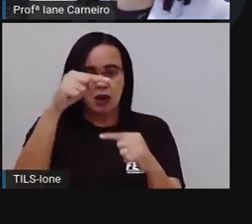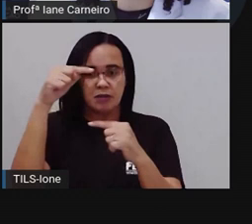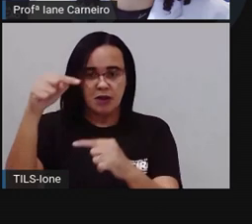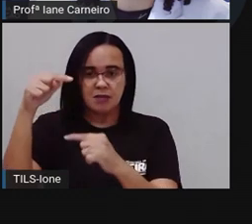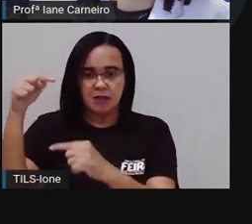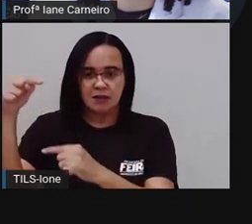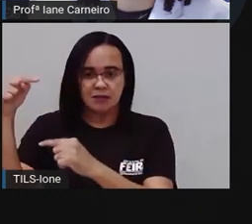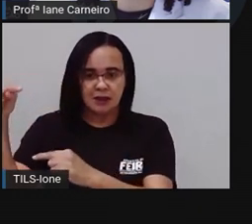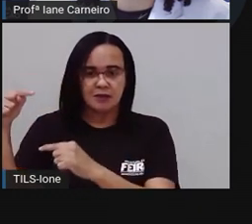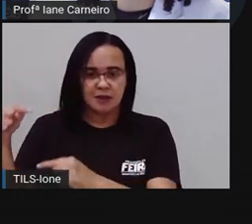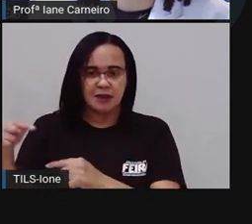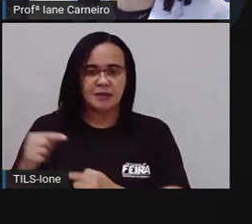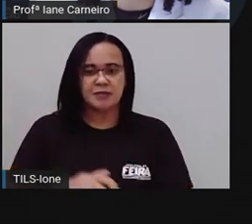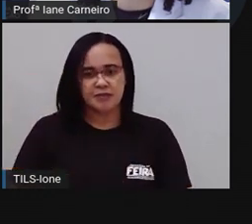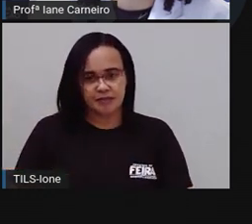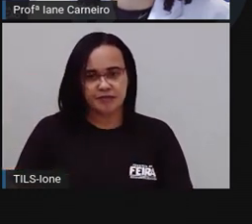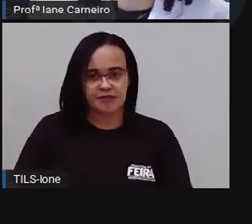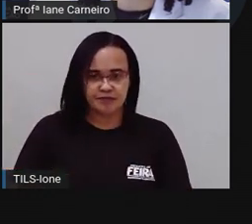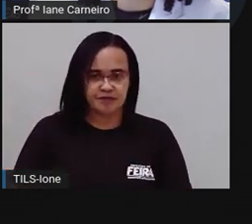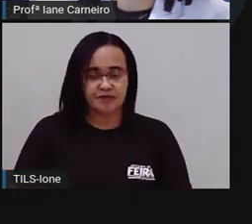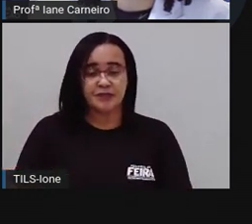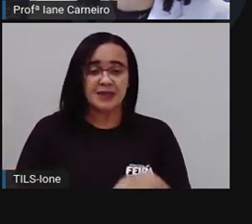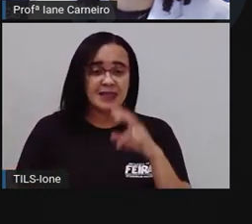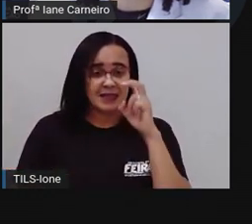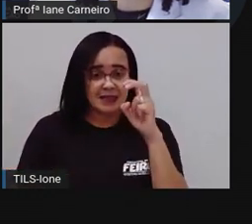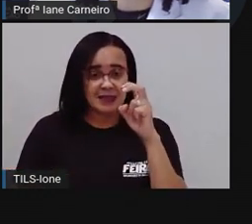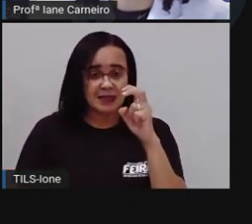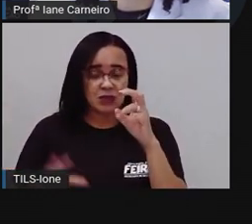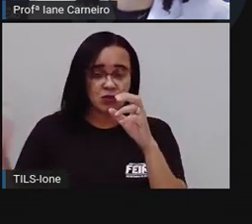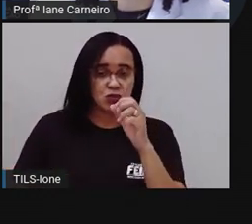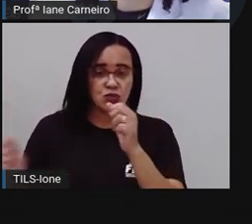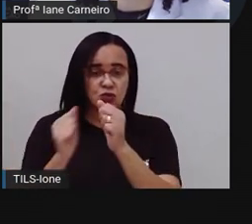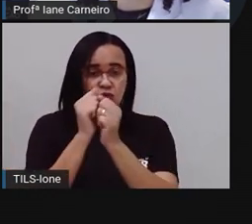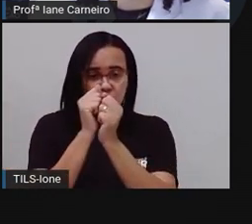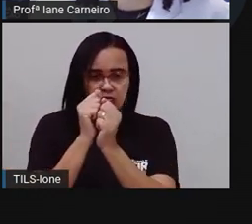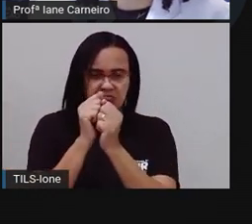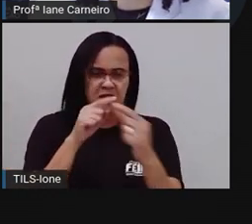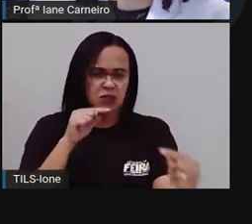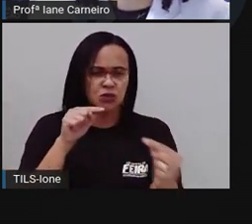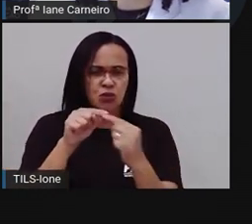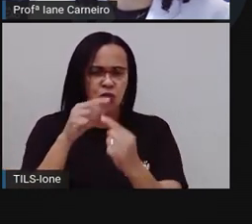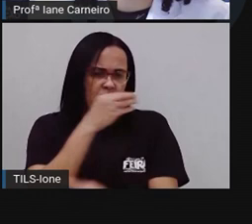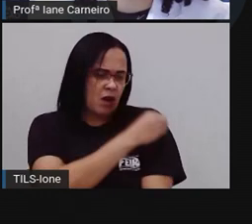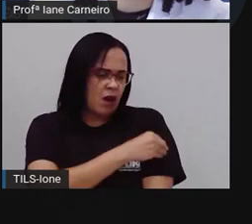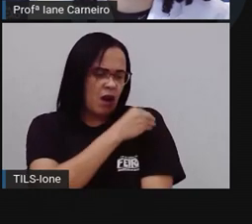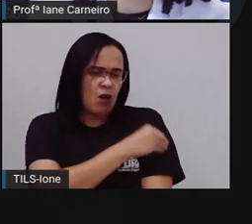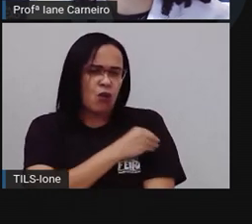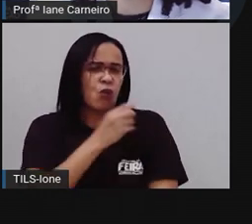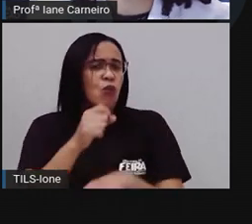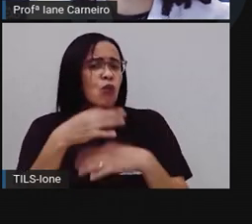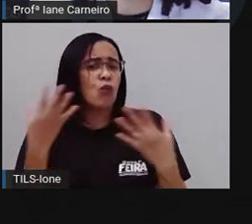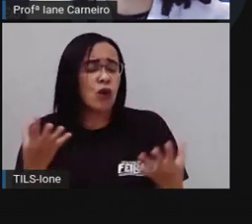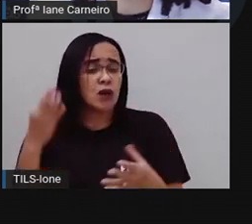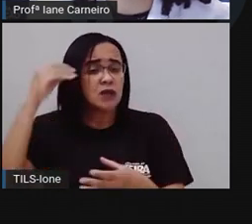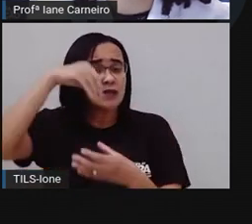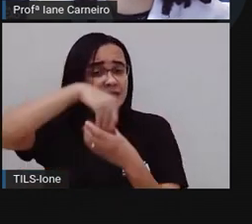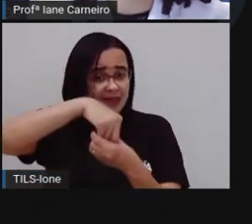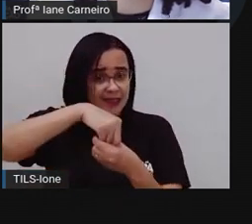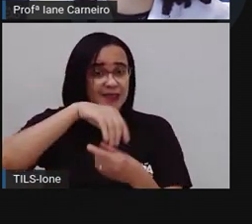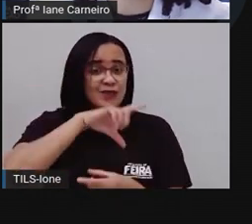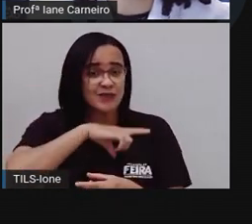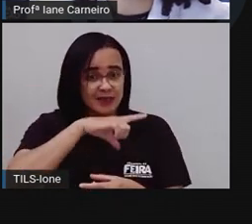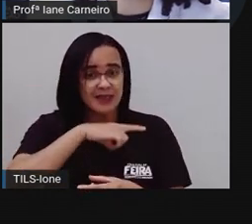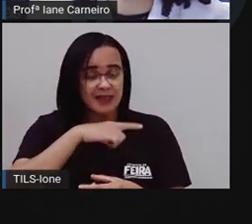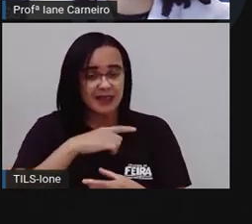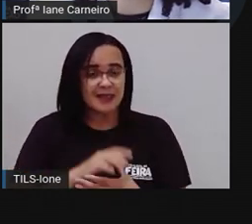garrafinhas aqui, quantos litros de álcool a gente vai ter? Vamos ver? Então, aqui, ó, a Pró vai